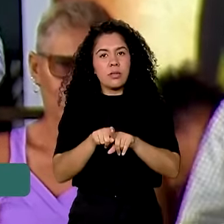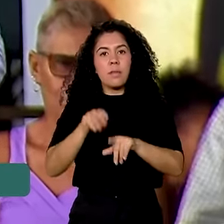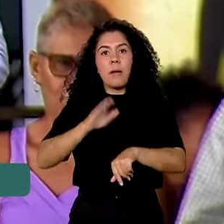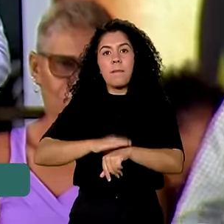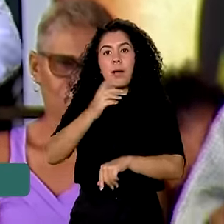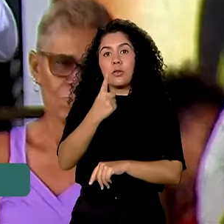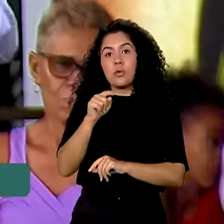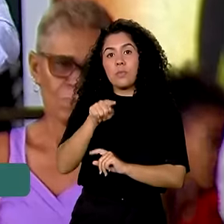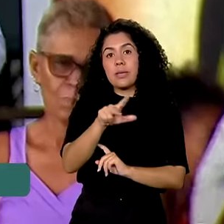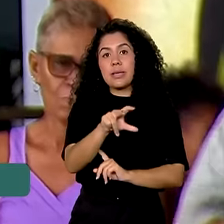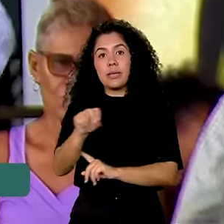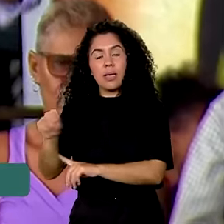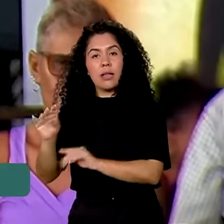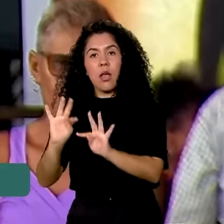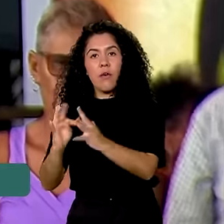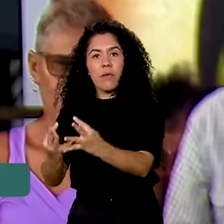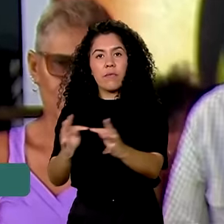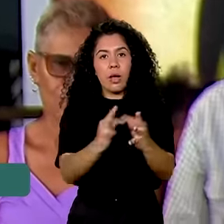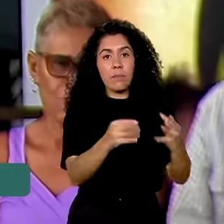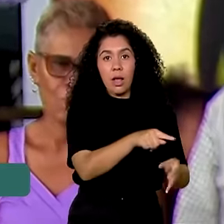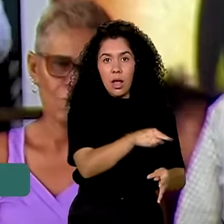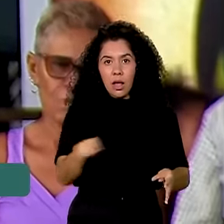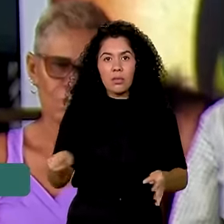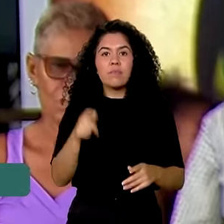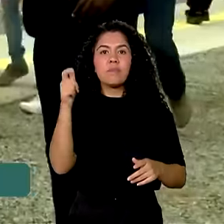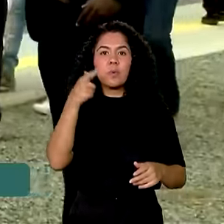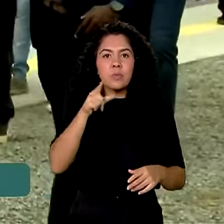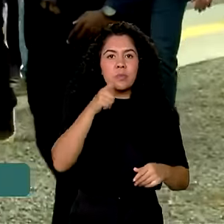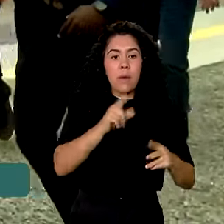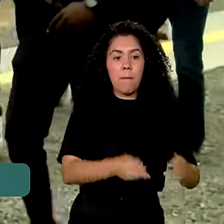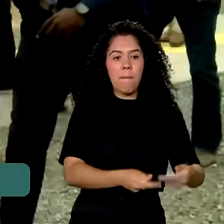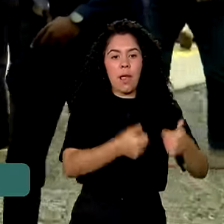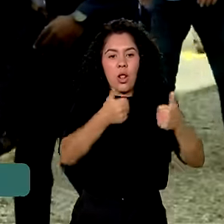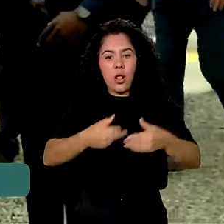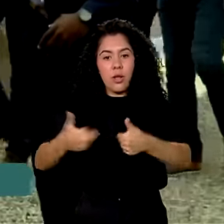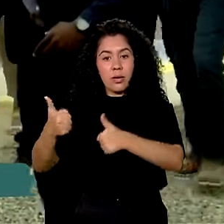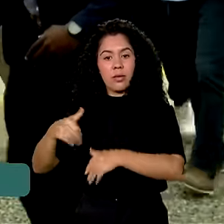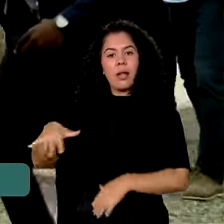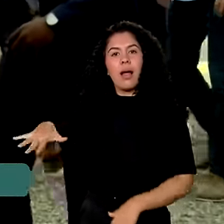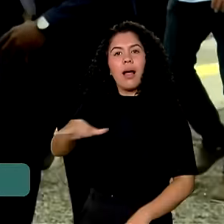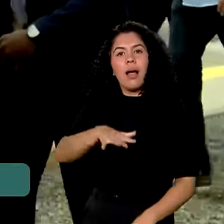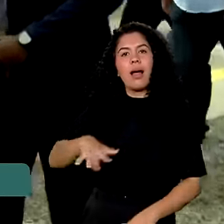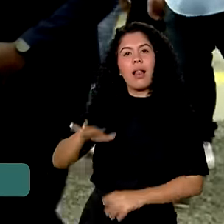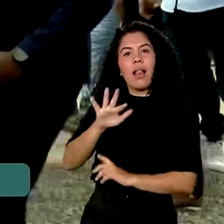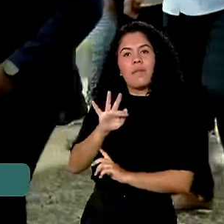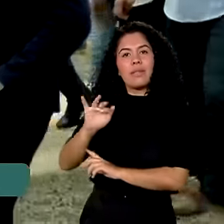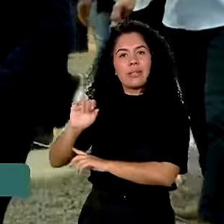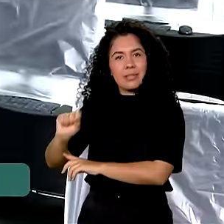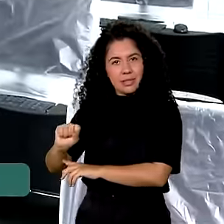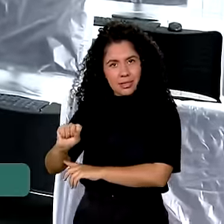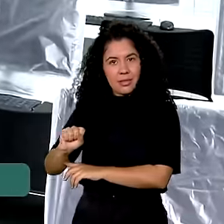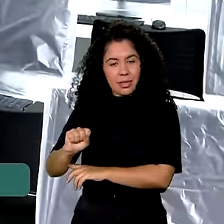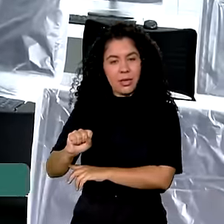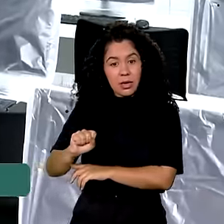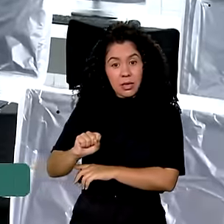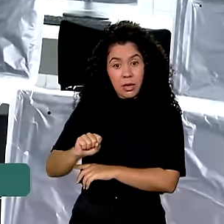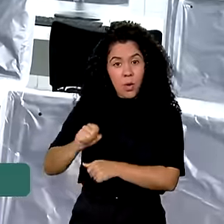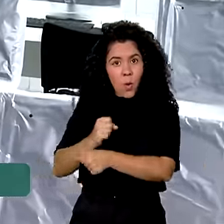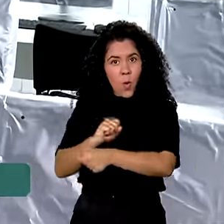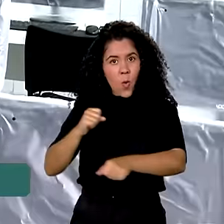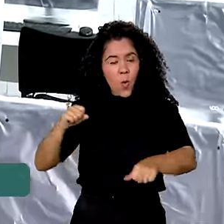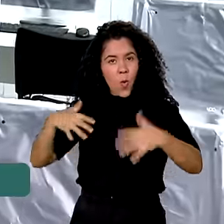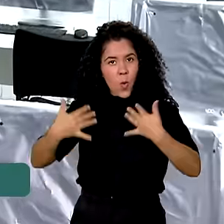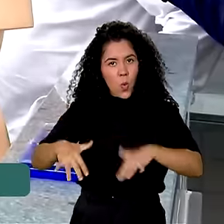famílias que vão poder fazer melhorias habitacionais. Em Feira de Santana, segunda maior cidade da Bahia, o presidente